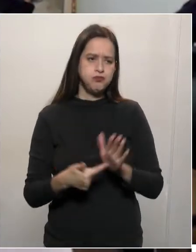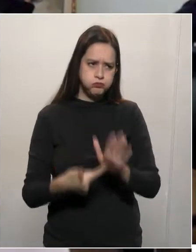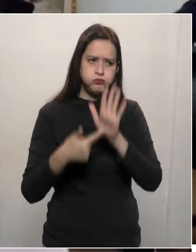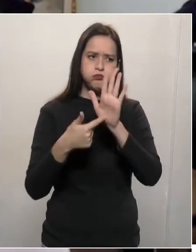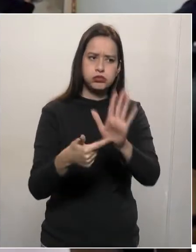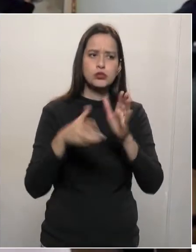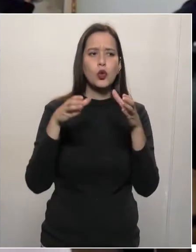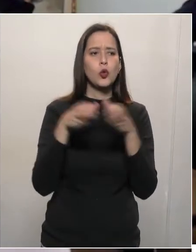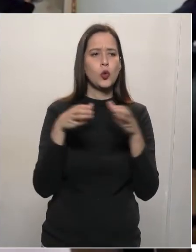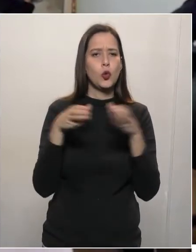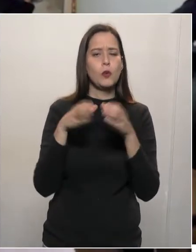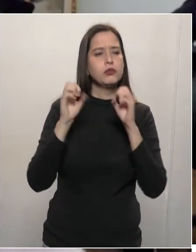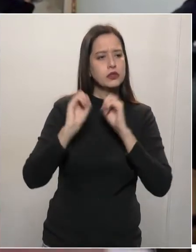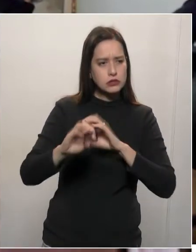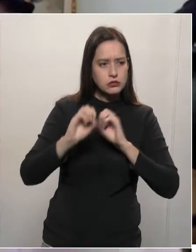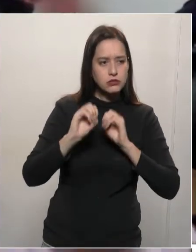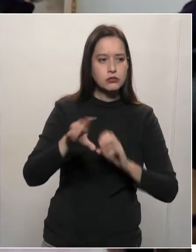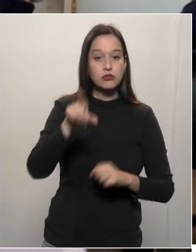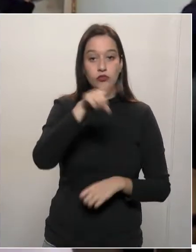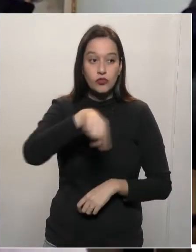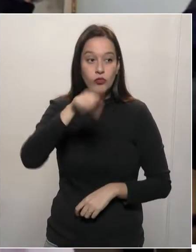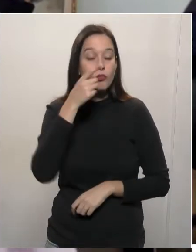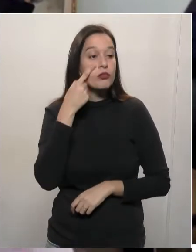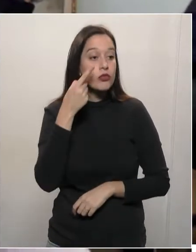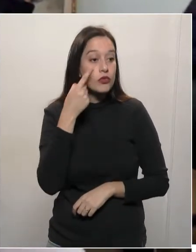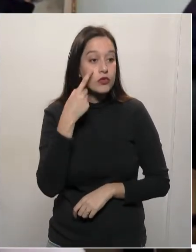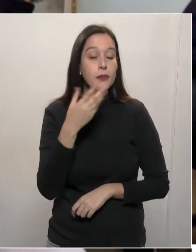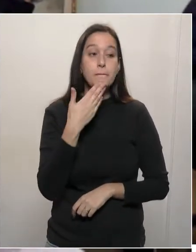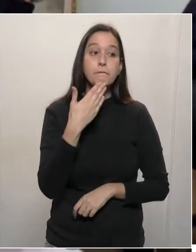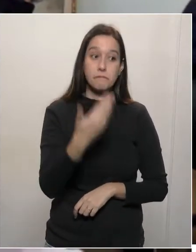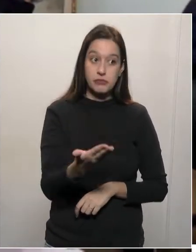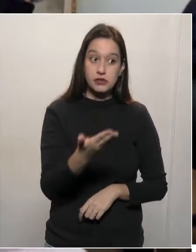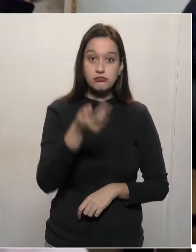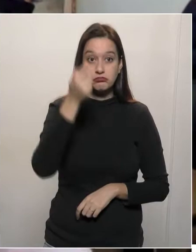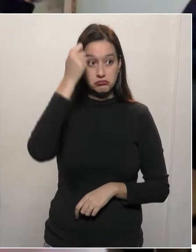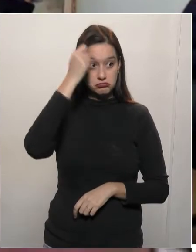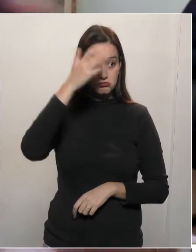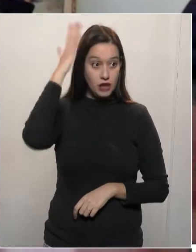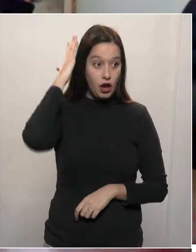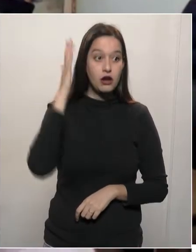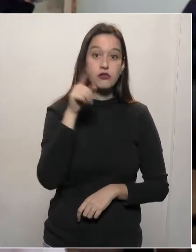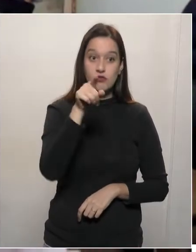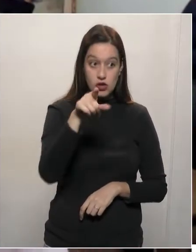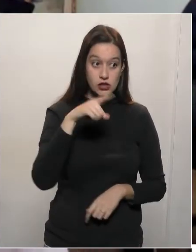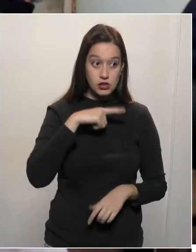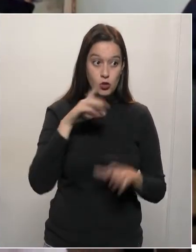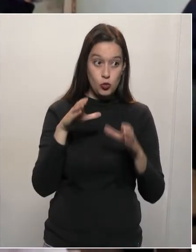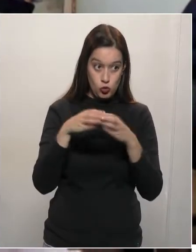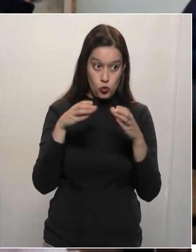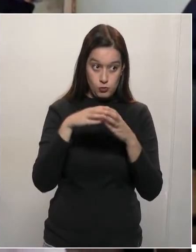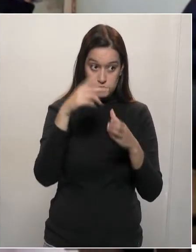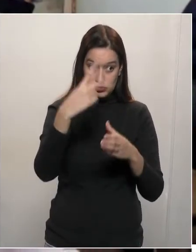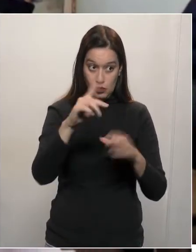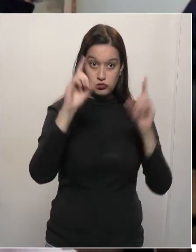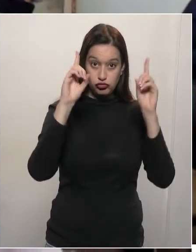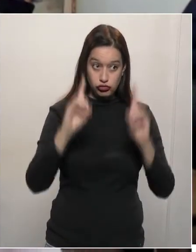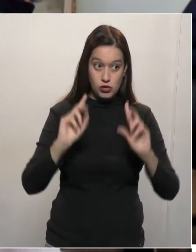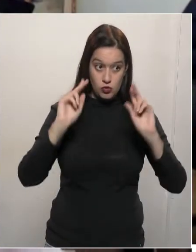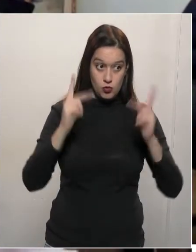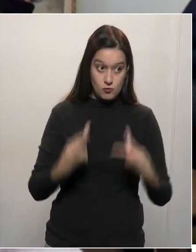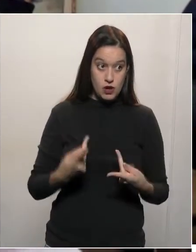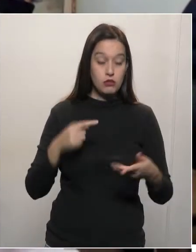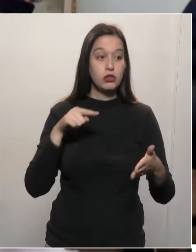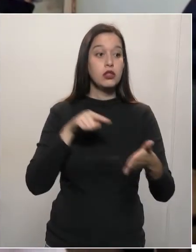sugiro à vossa excelência que o senhor denuncie na comissão que o vossa excelência representa, quais são os diretores que estão fazendo com o vossa excelência.